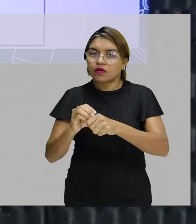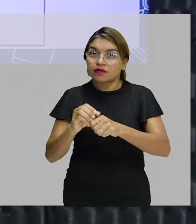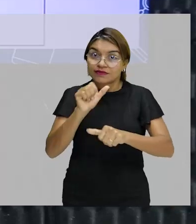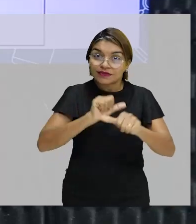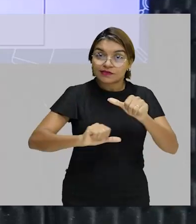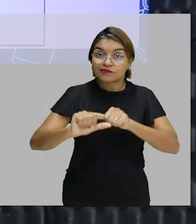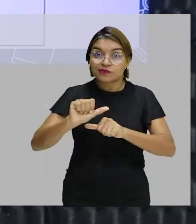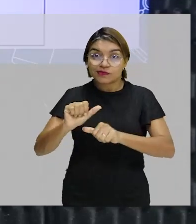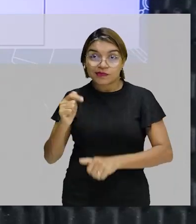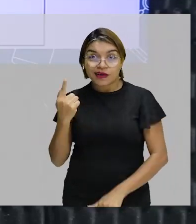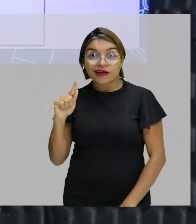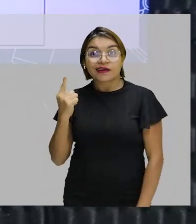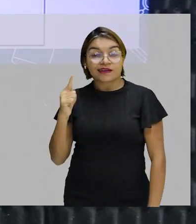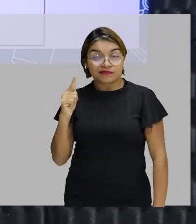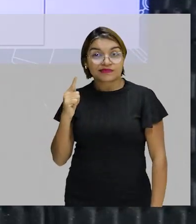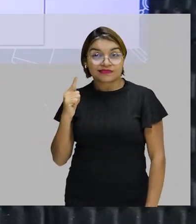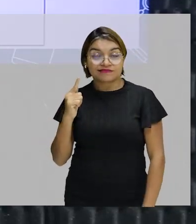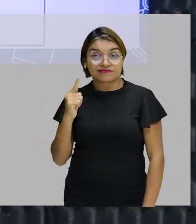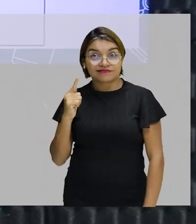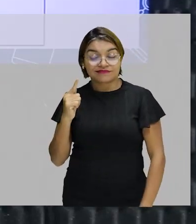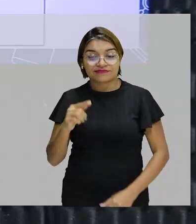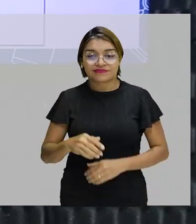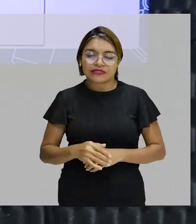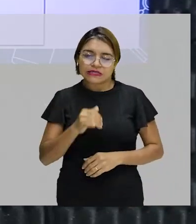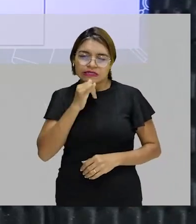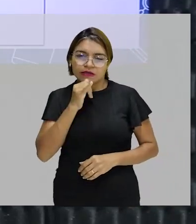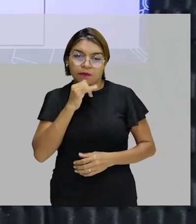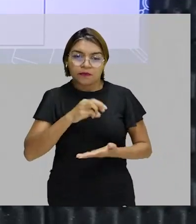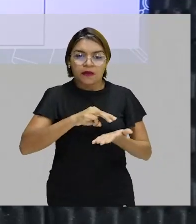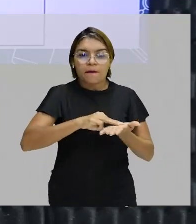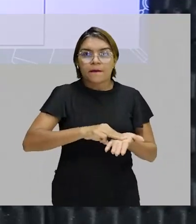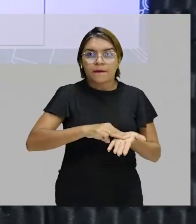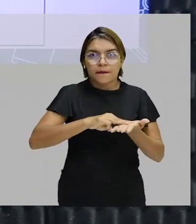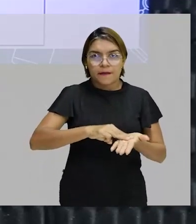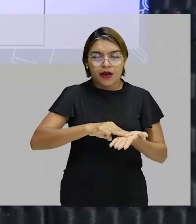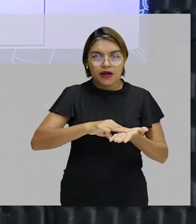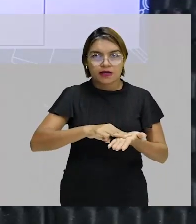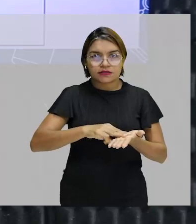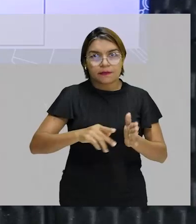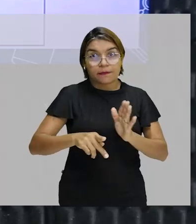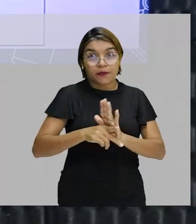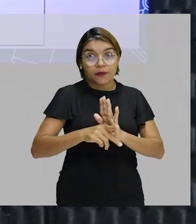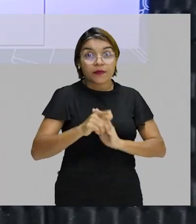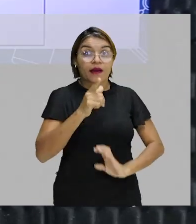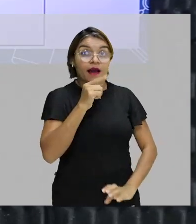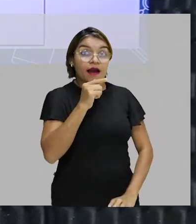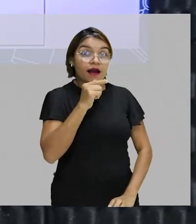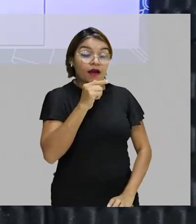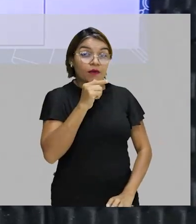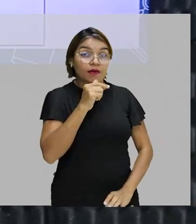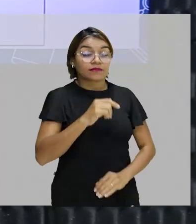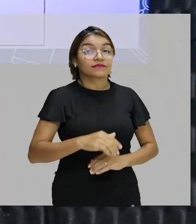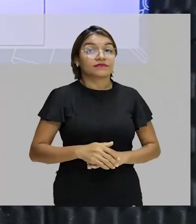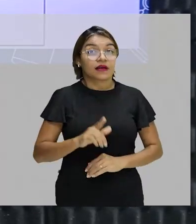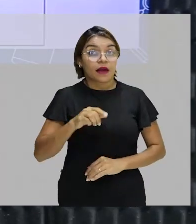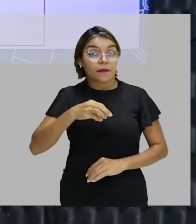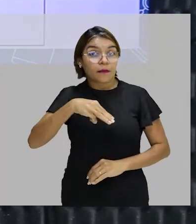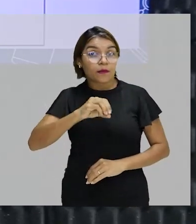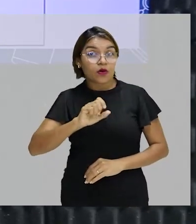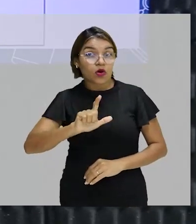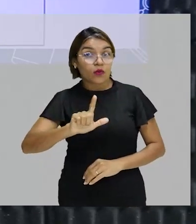Então, eu posso falar que eu tenho que a massa da molécula de água, a massa do mol,